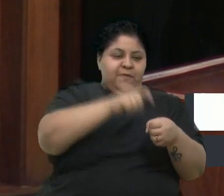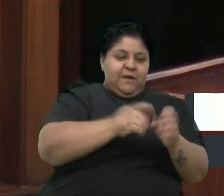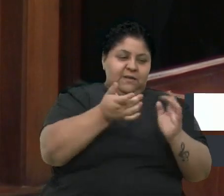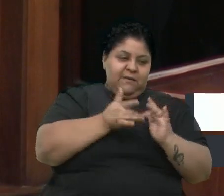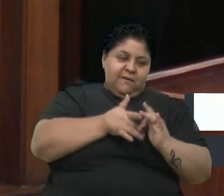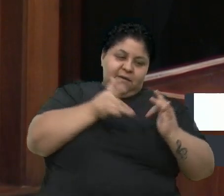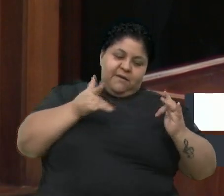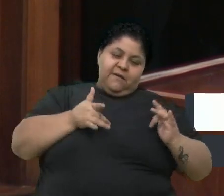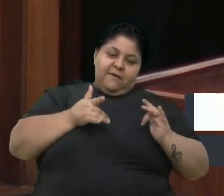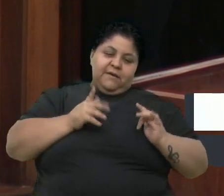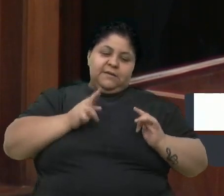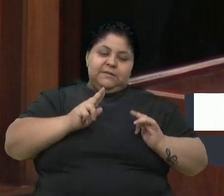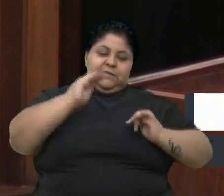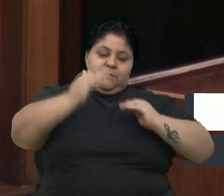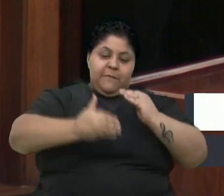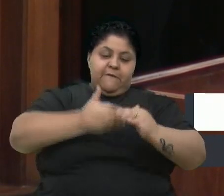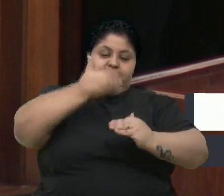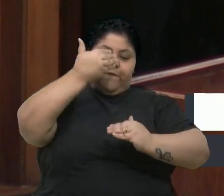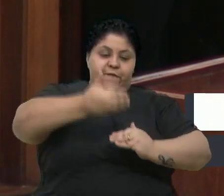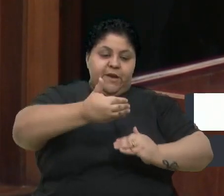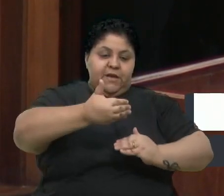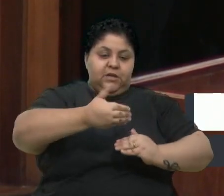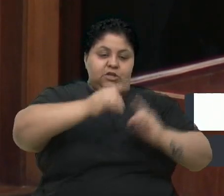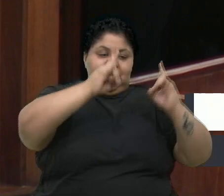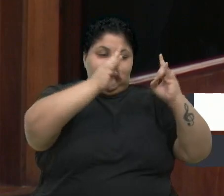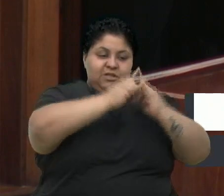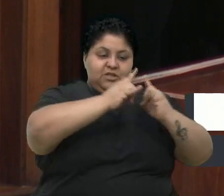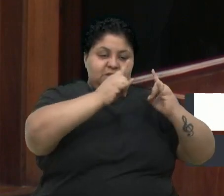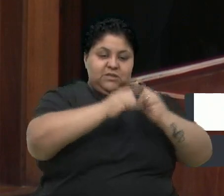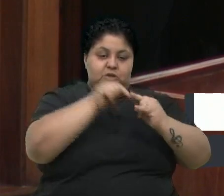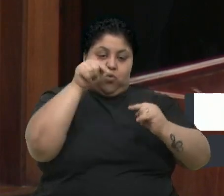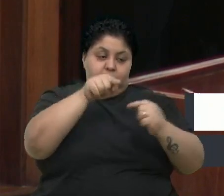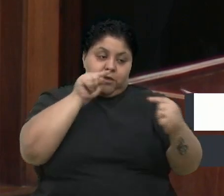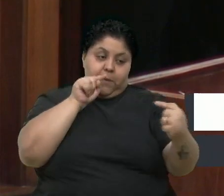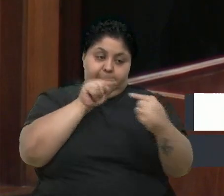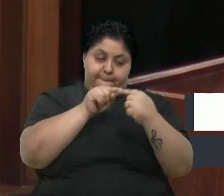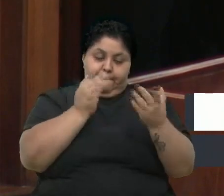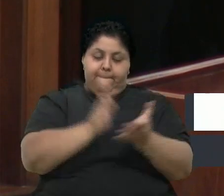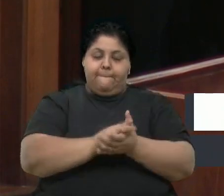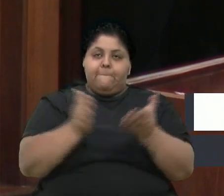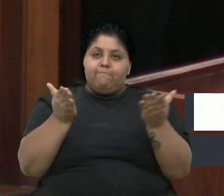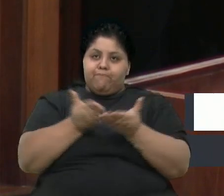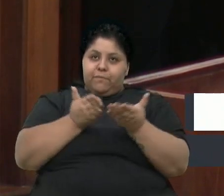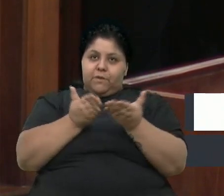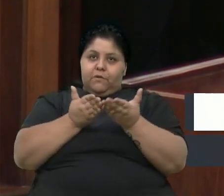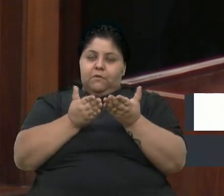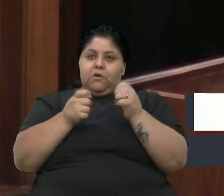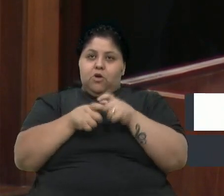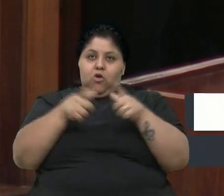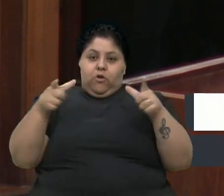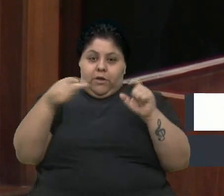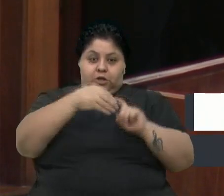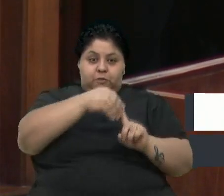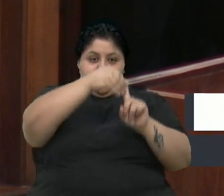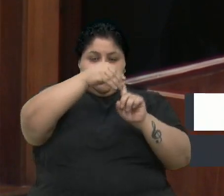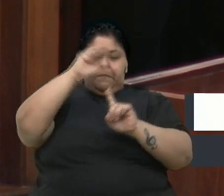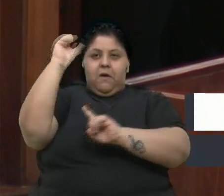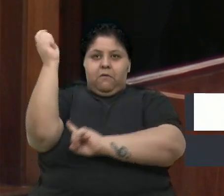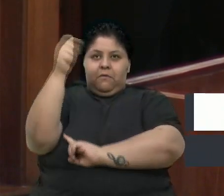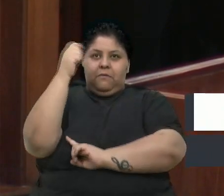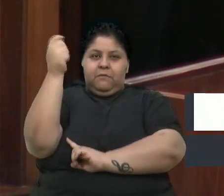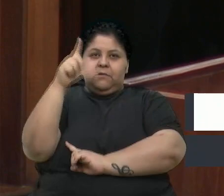das entidades com este fim. Atualmente, o Grande Oriente do Rio Grande do Sul tem